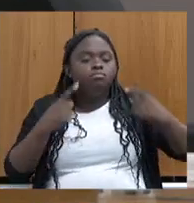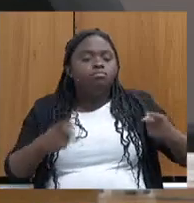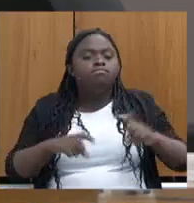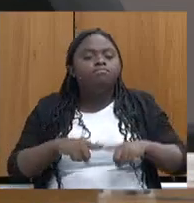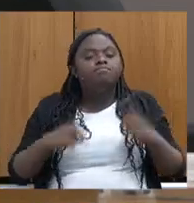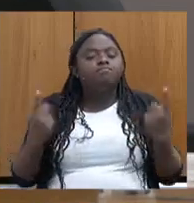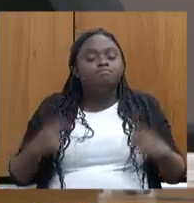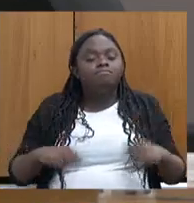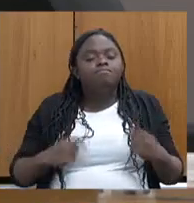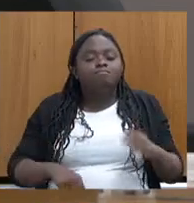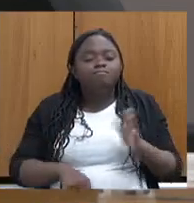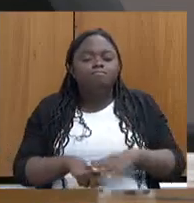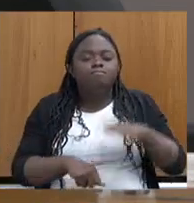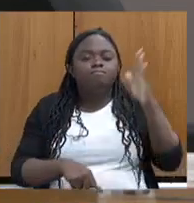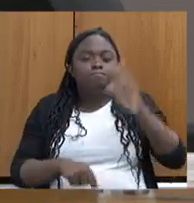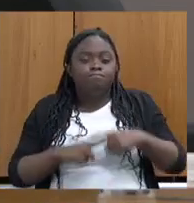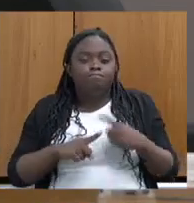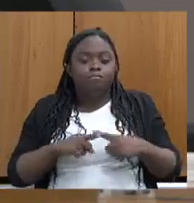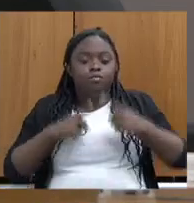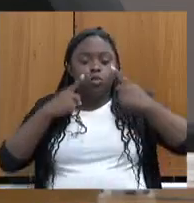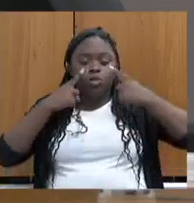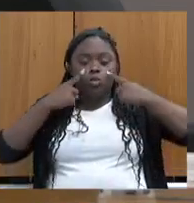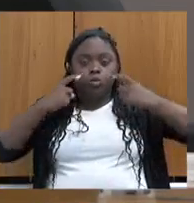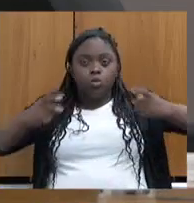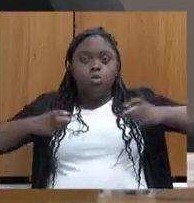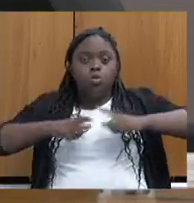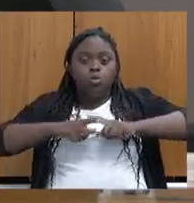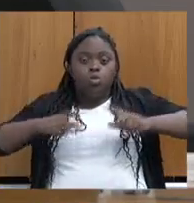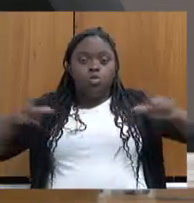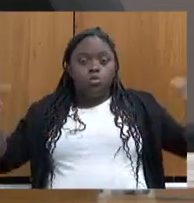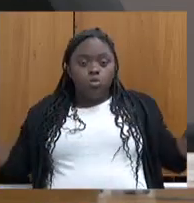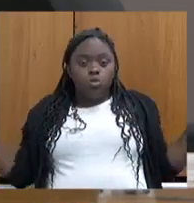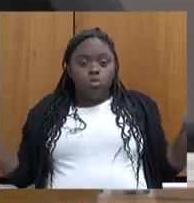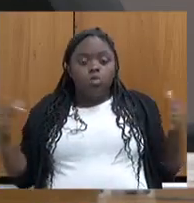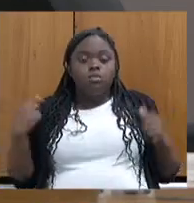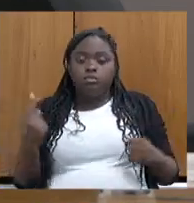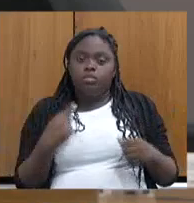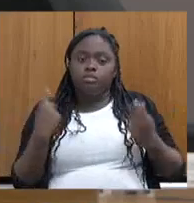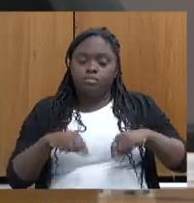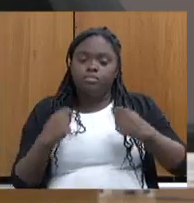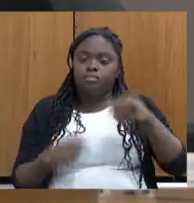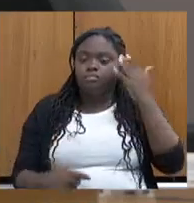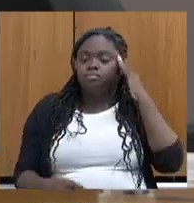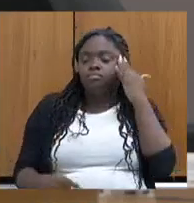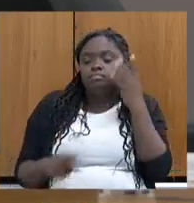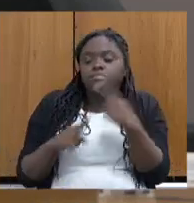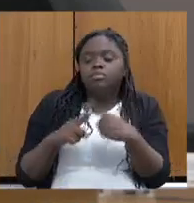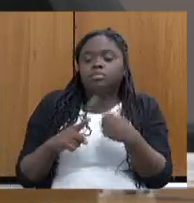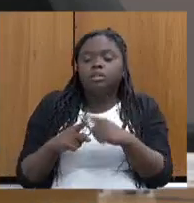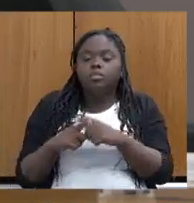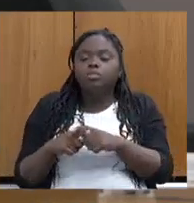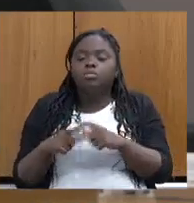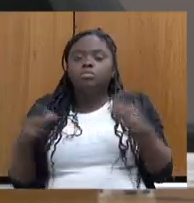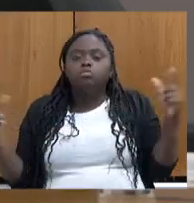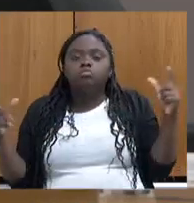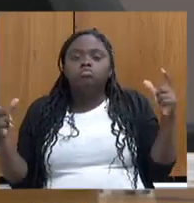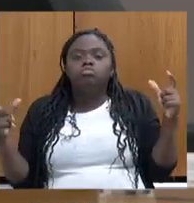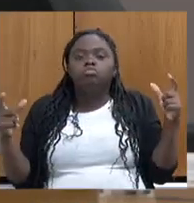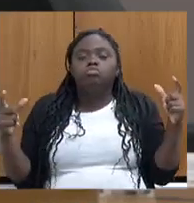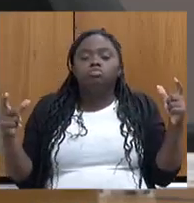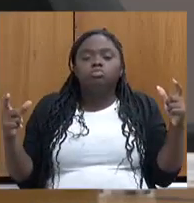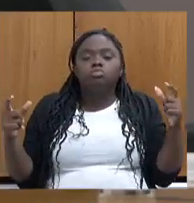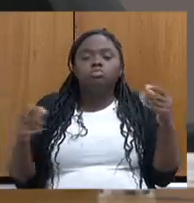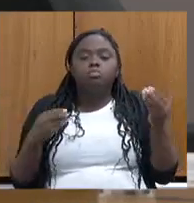precisamos muito mais, porque a violência vem aumentando. Então, nós temos que entender também o porquê que ela vem aumentando para ser mais